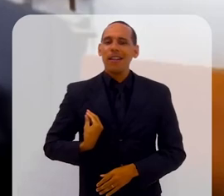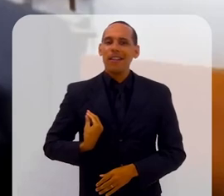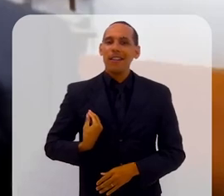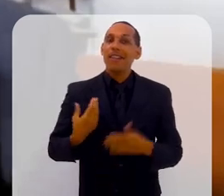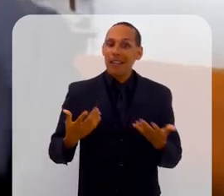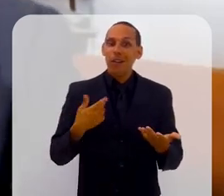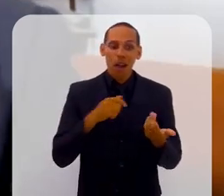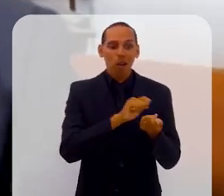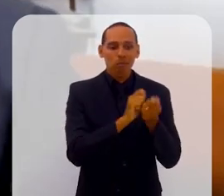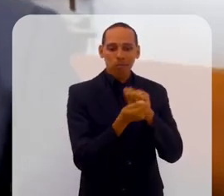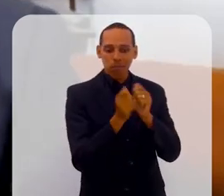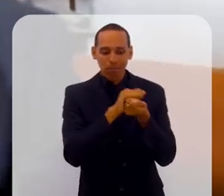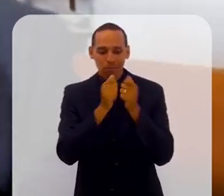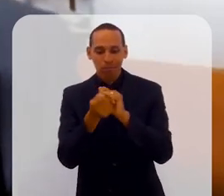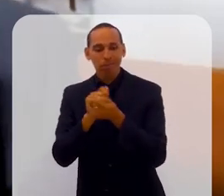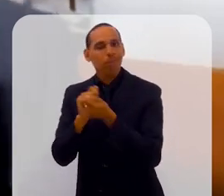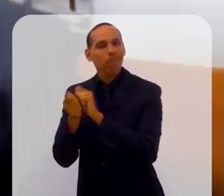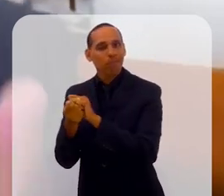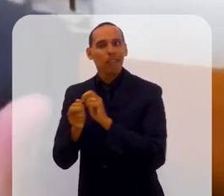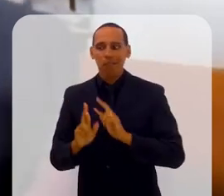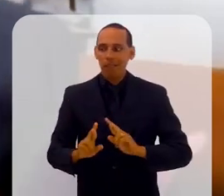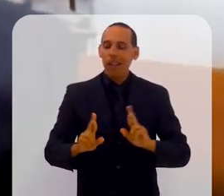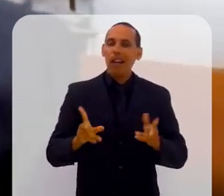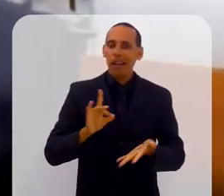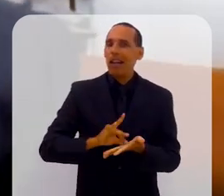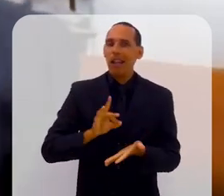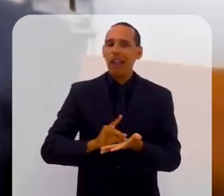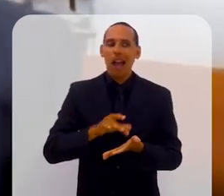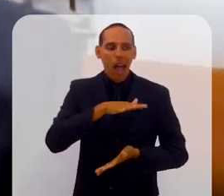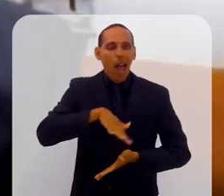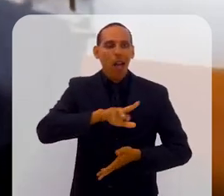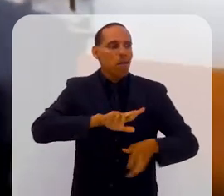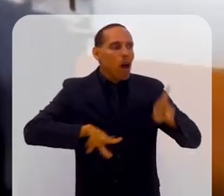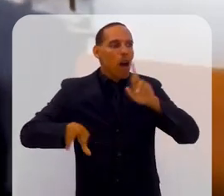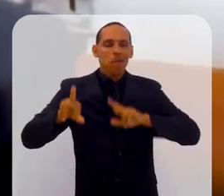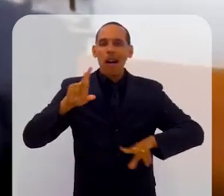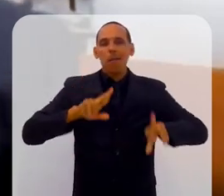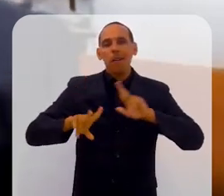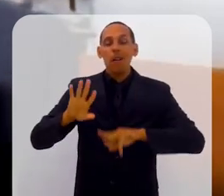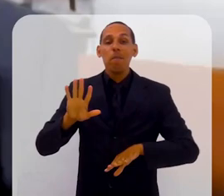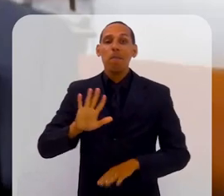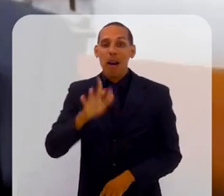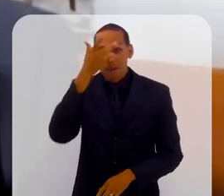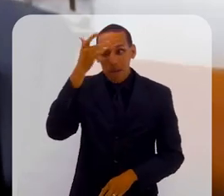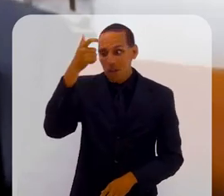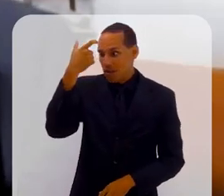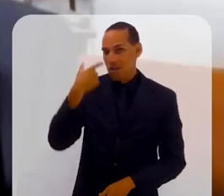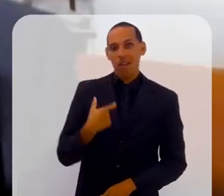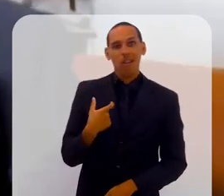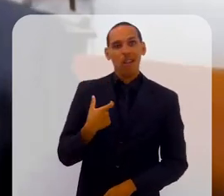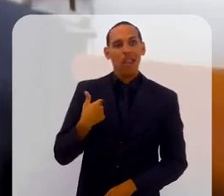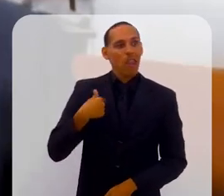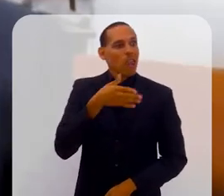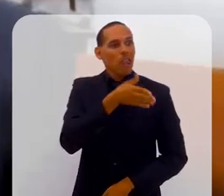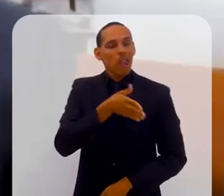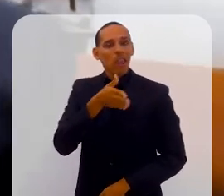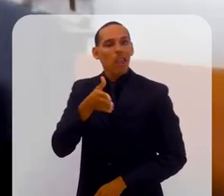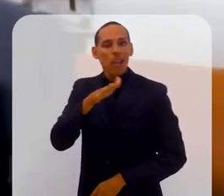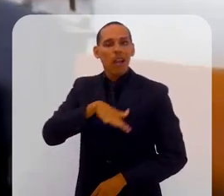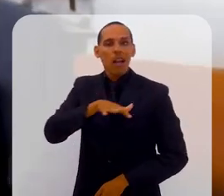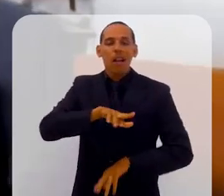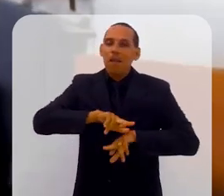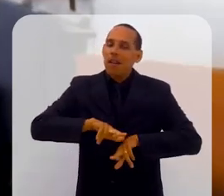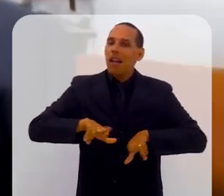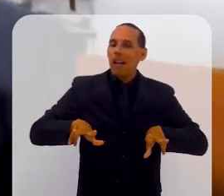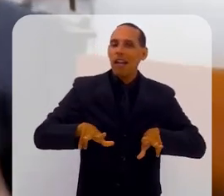que essa adaptabilidade, essa diferença de ambientes e a mesma pessoa estar lá envolvida em diferentes ambientes,